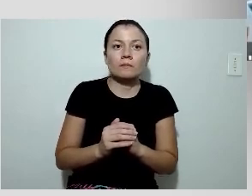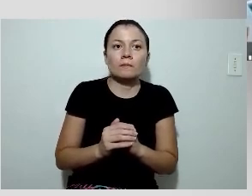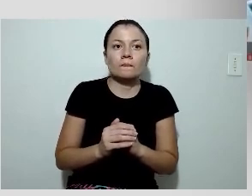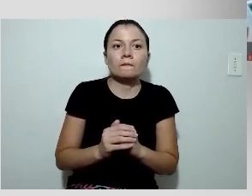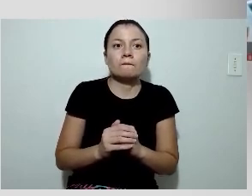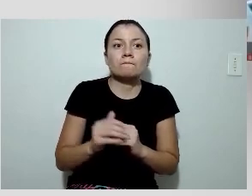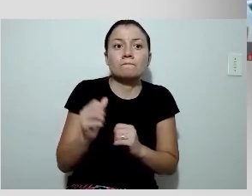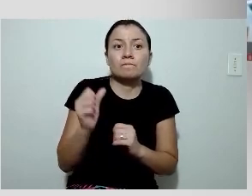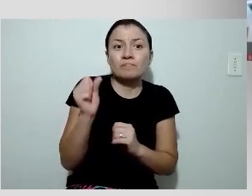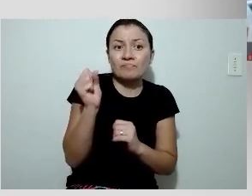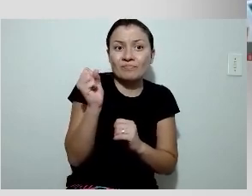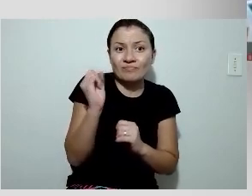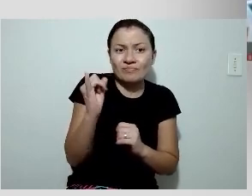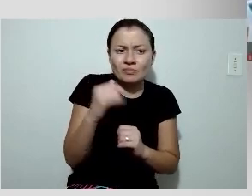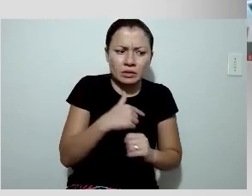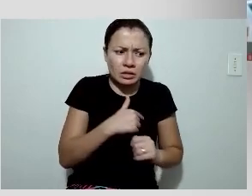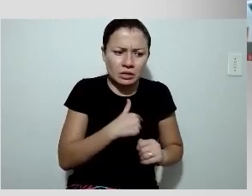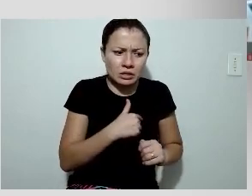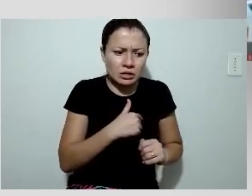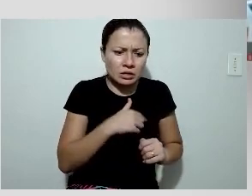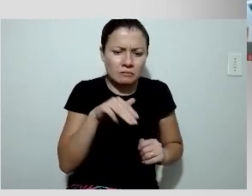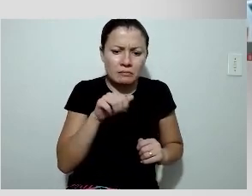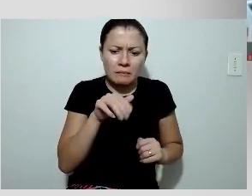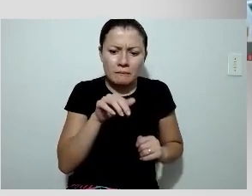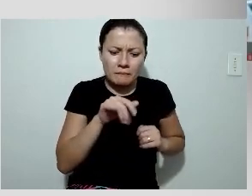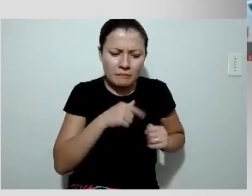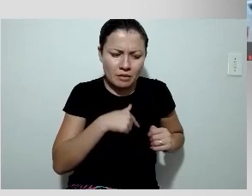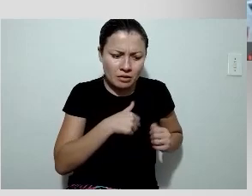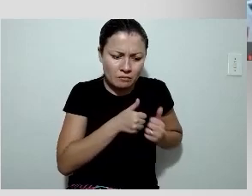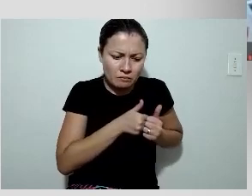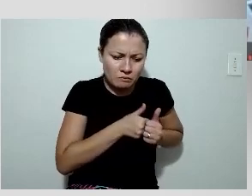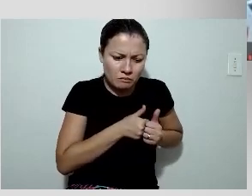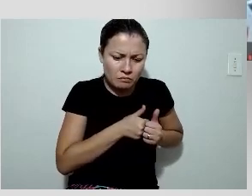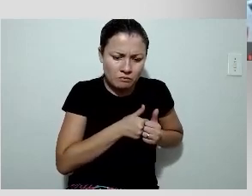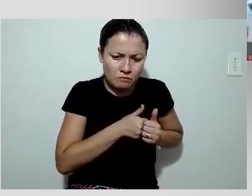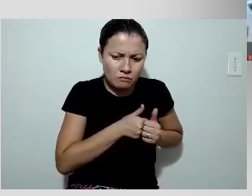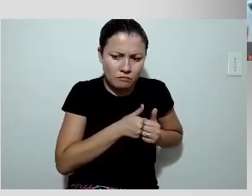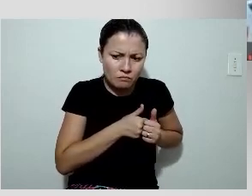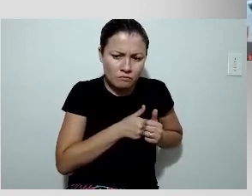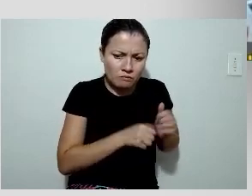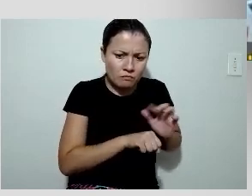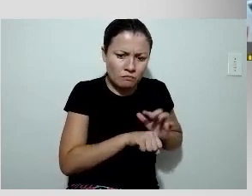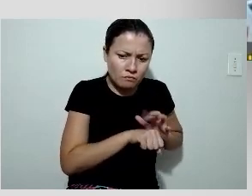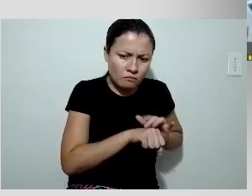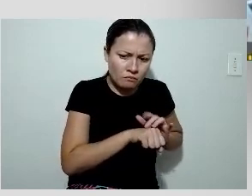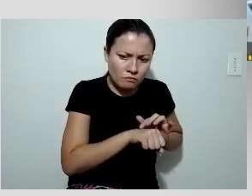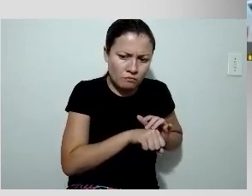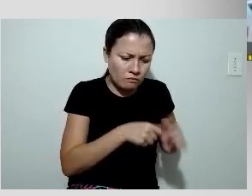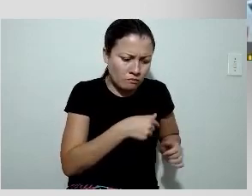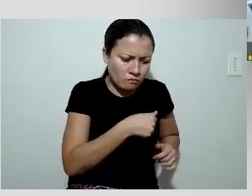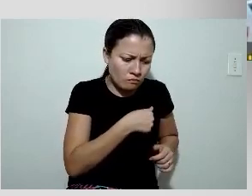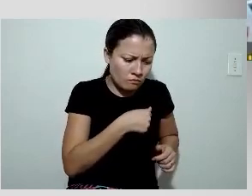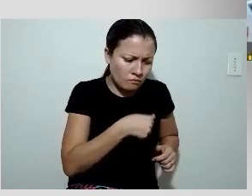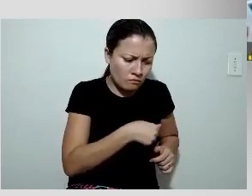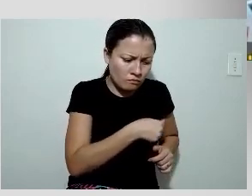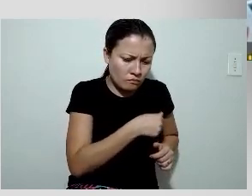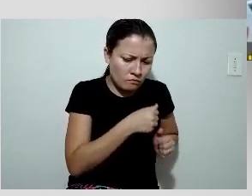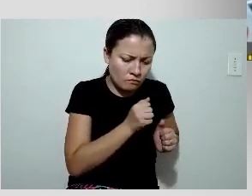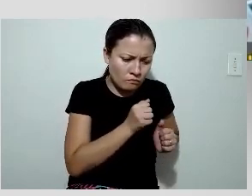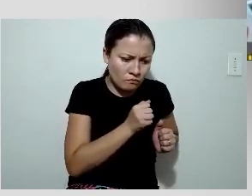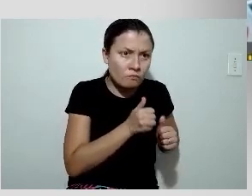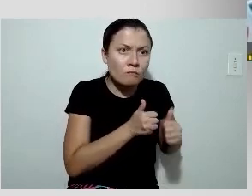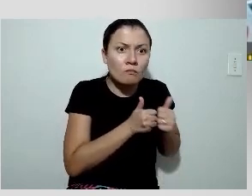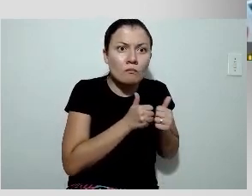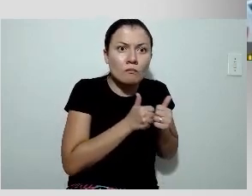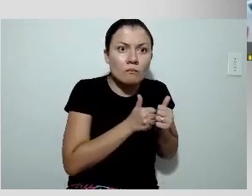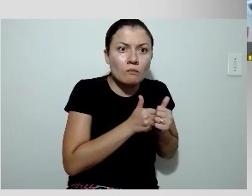se a mamária está perda, se a doença proximal e a perfusão estão explicadas porque tem doença